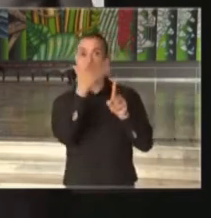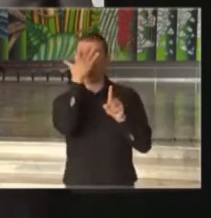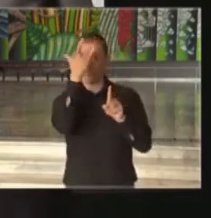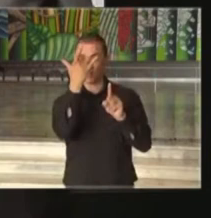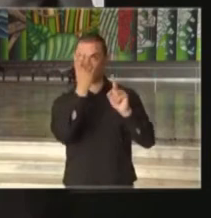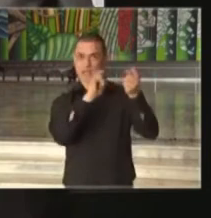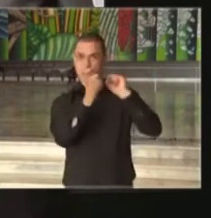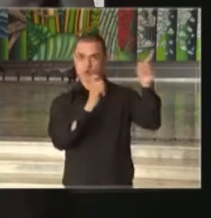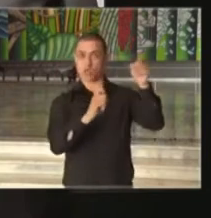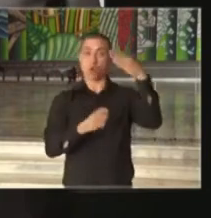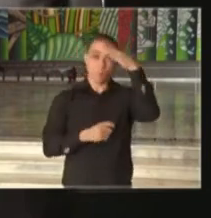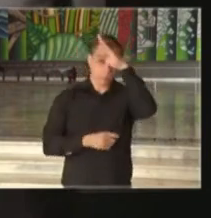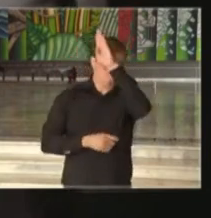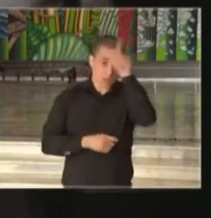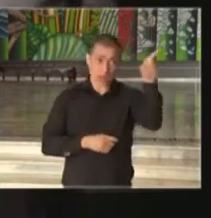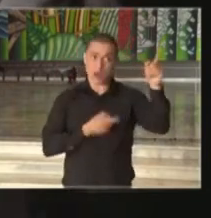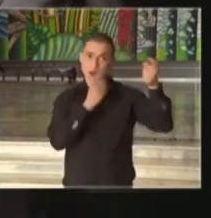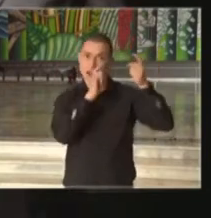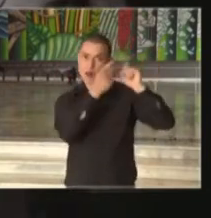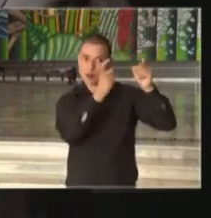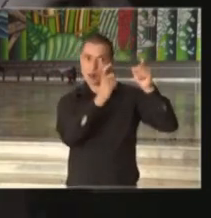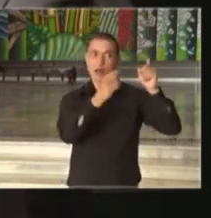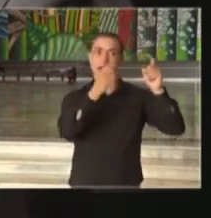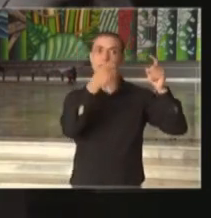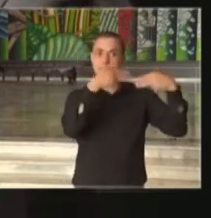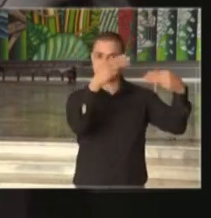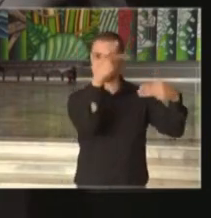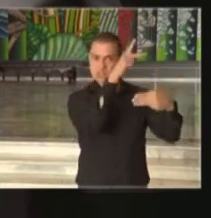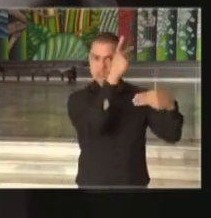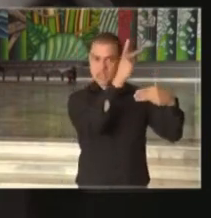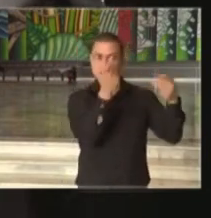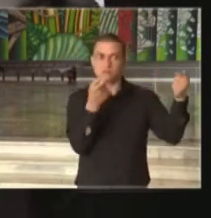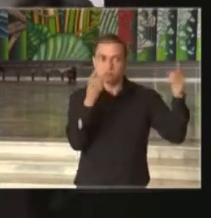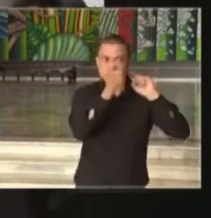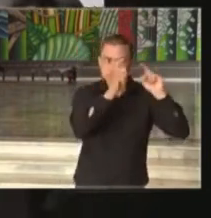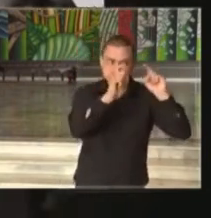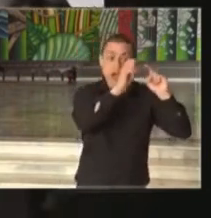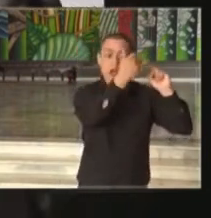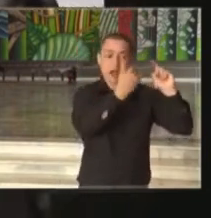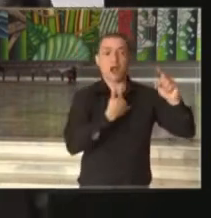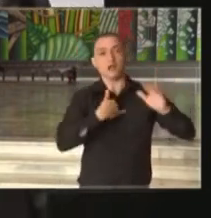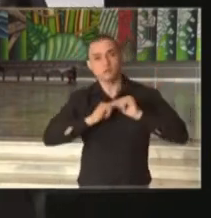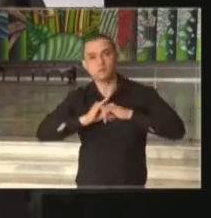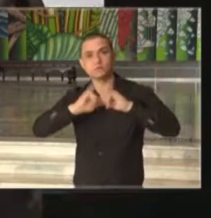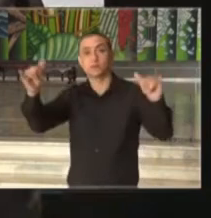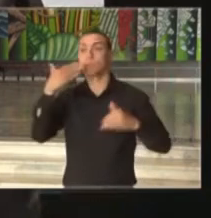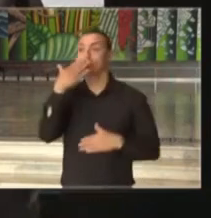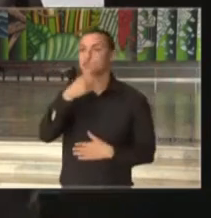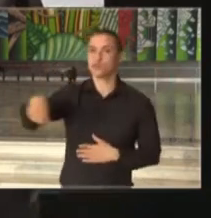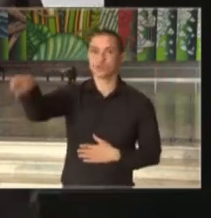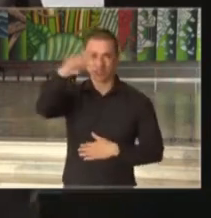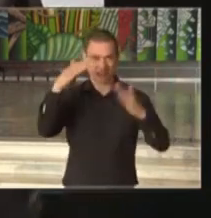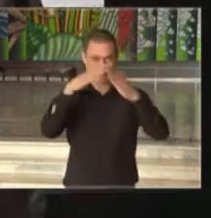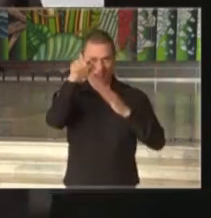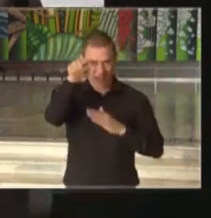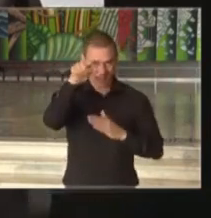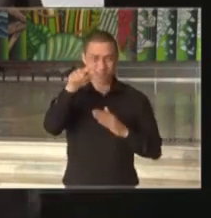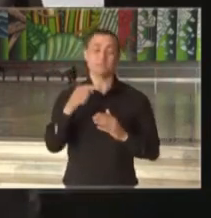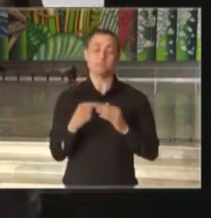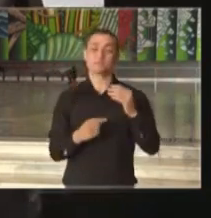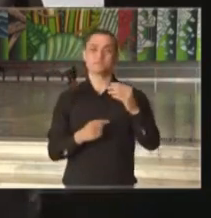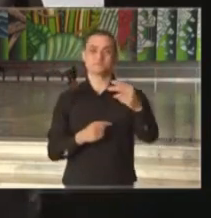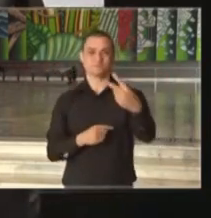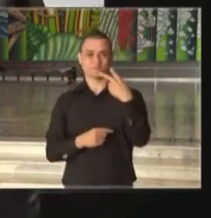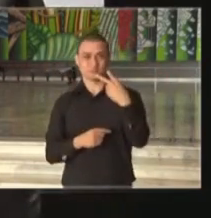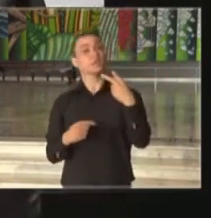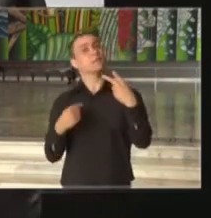amanhã virtualmente com o presidente Jair Bolsonaro e ministros do governo federal. E pedir a você que está nos acompanhando aí da sua casa, que